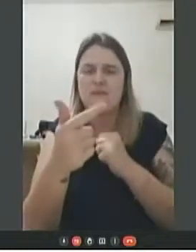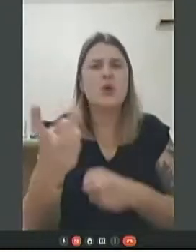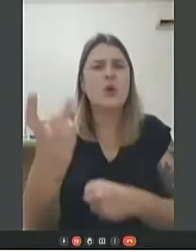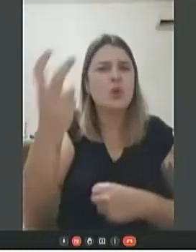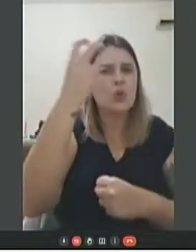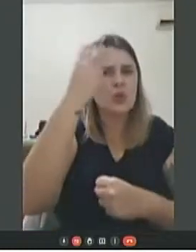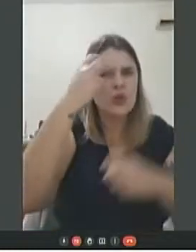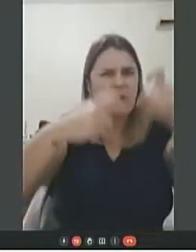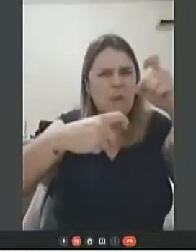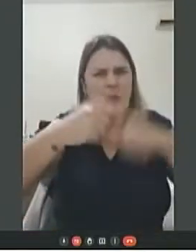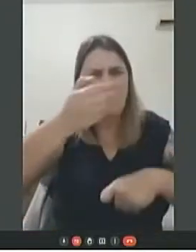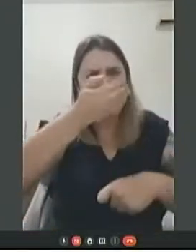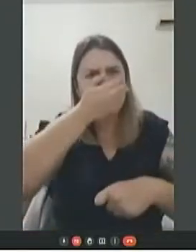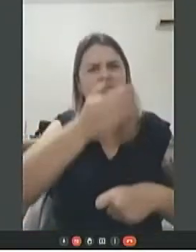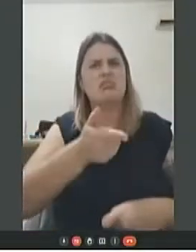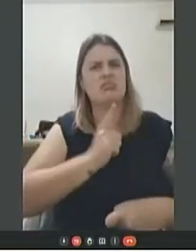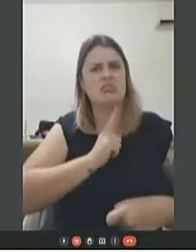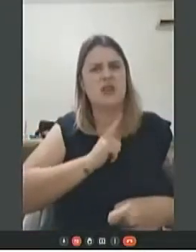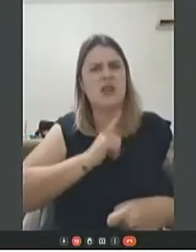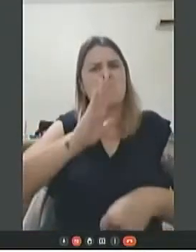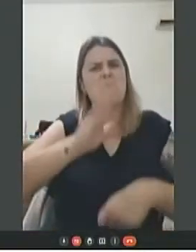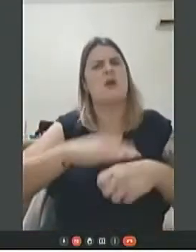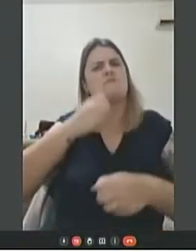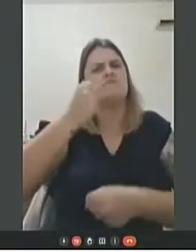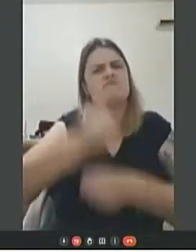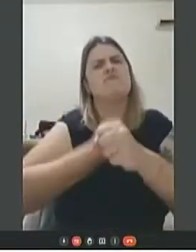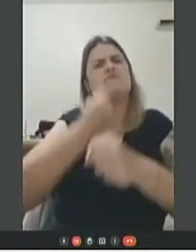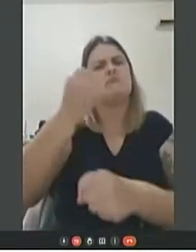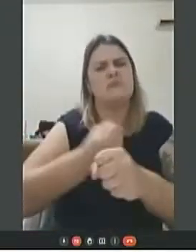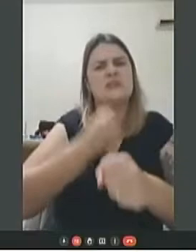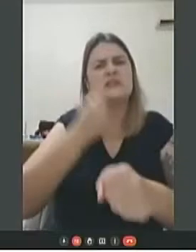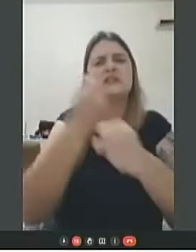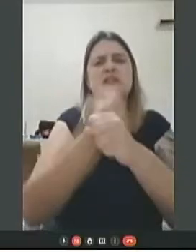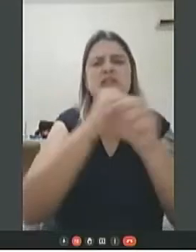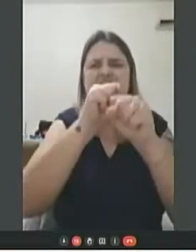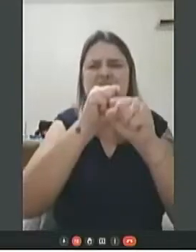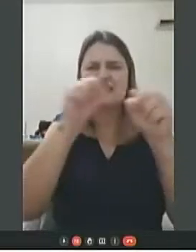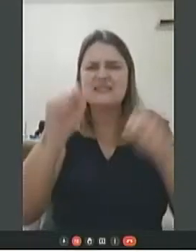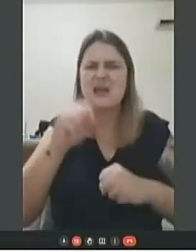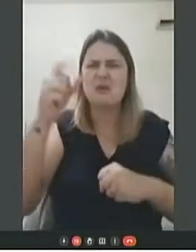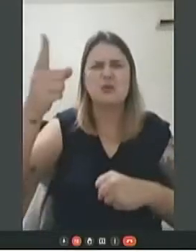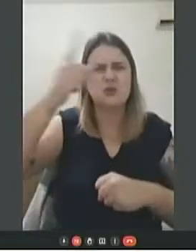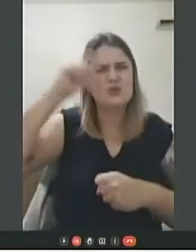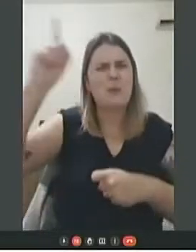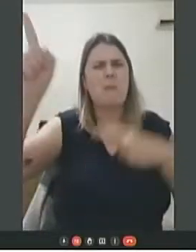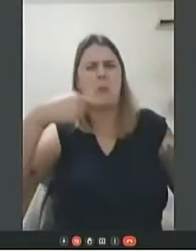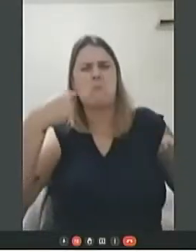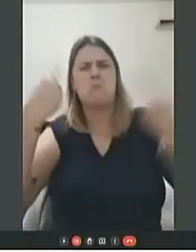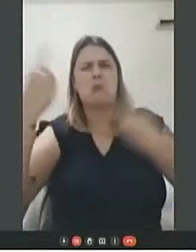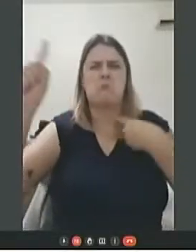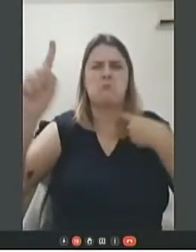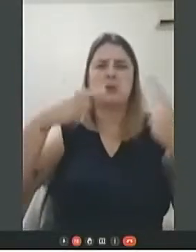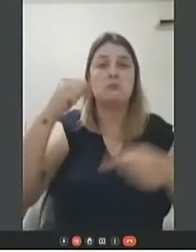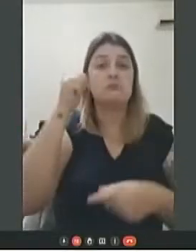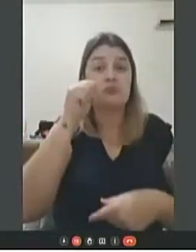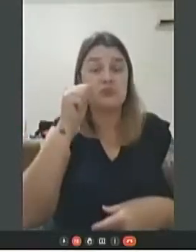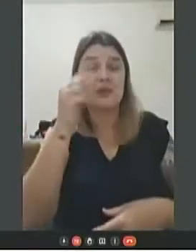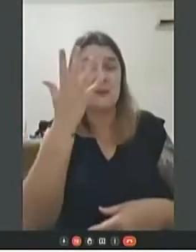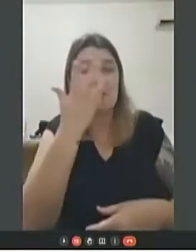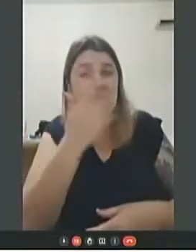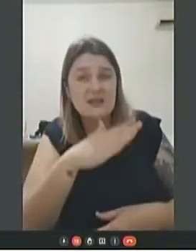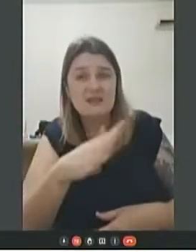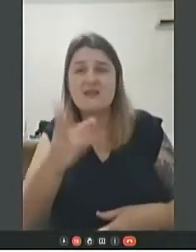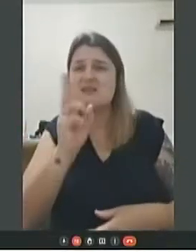estupro existe e fortalece esse sistema que nos violenta e faz com que mulheres e meninas sejam